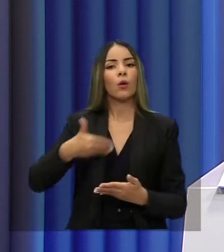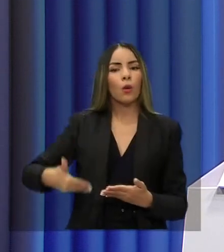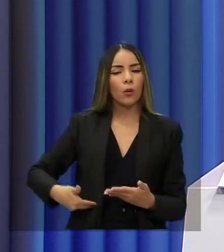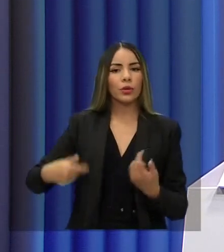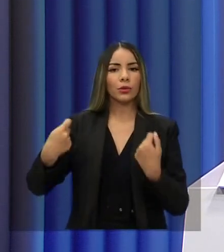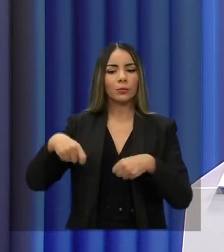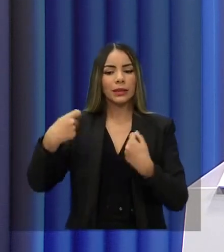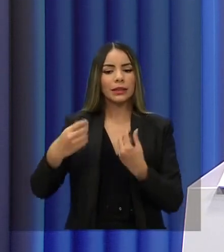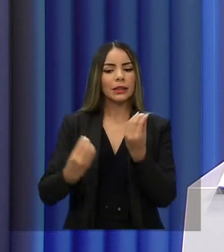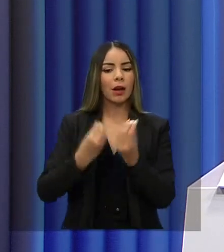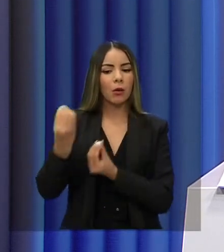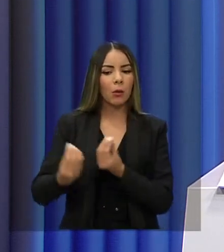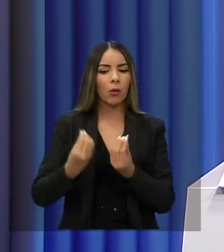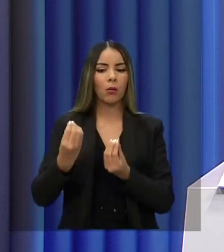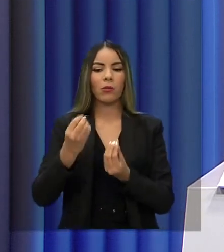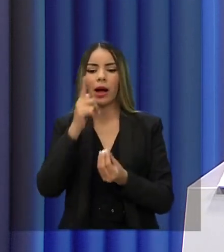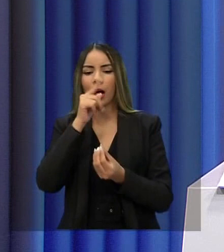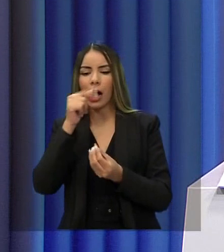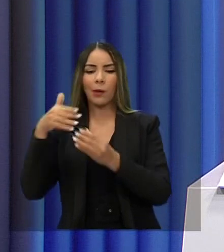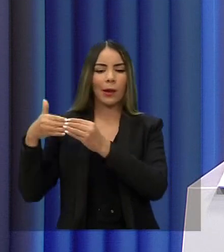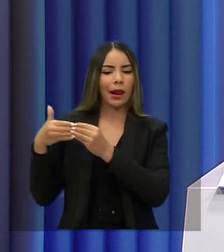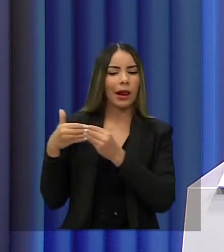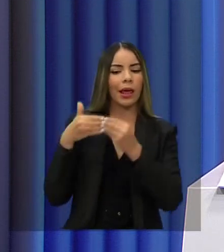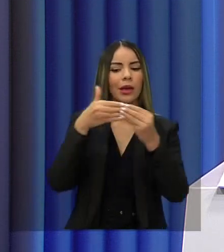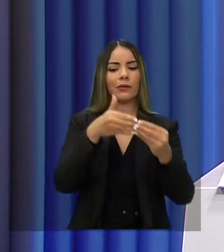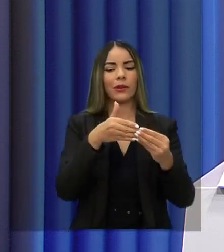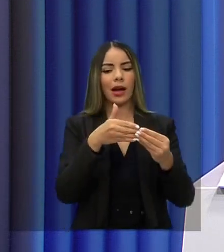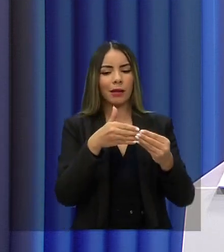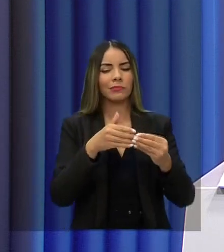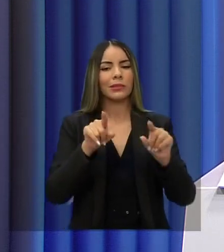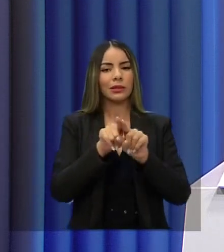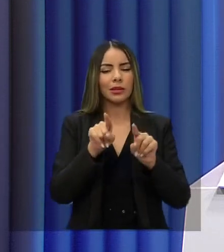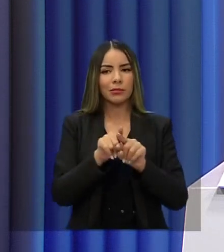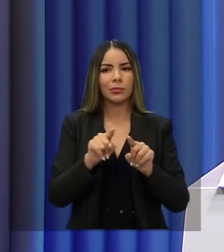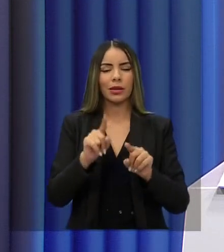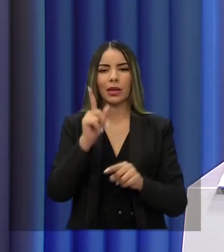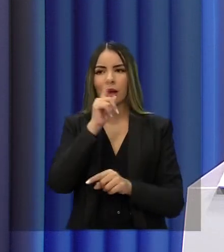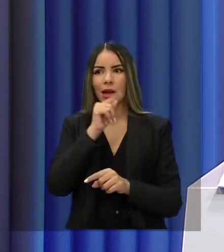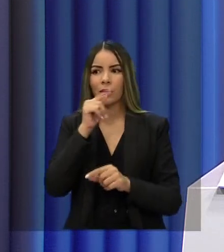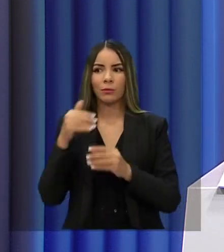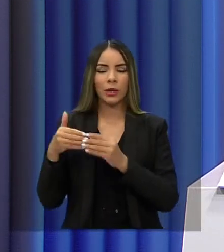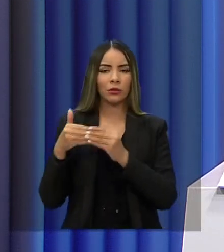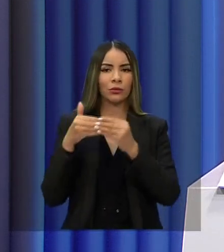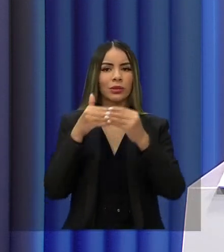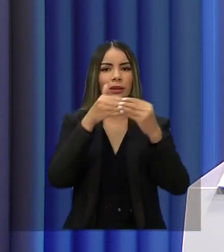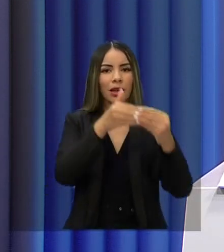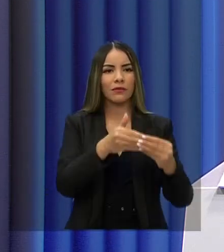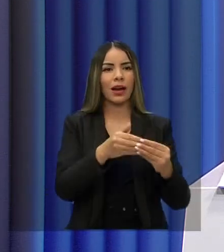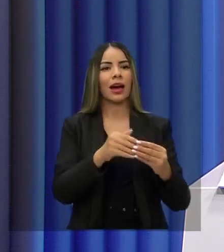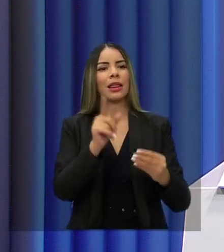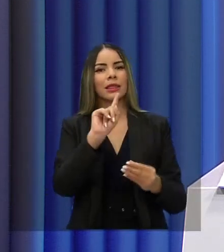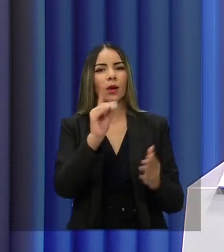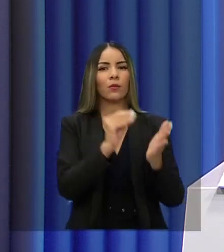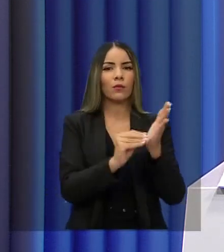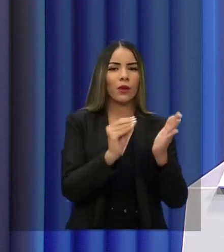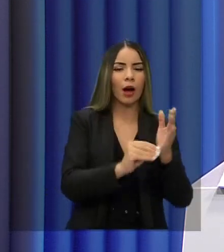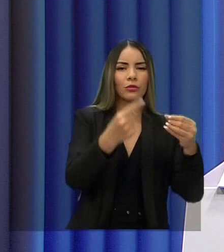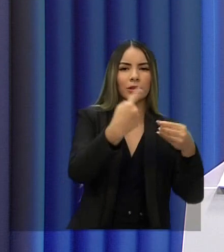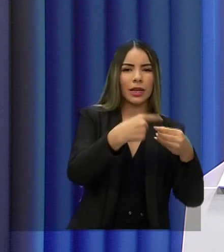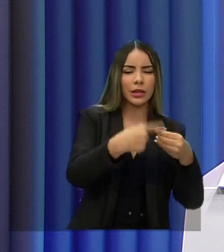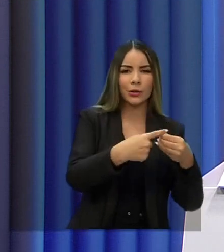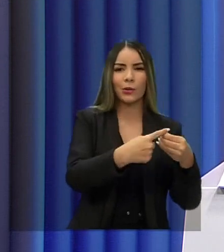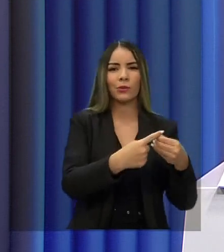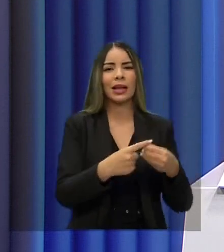-transposição. Como garantir que o abastecimento humano de água não falte no interior, na zona rural, ainda são